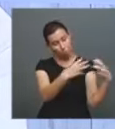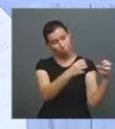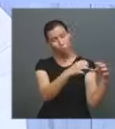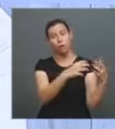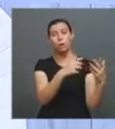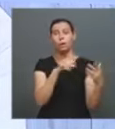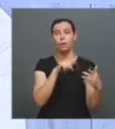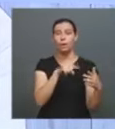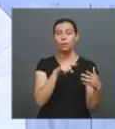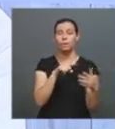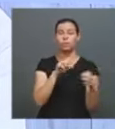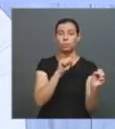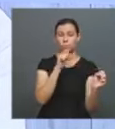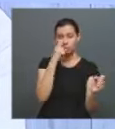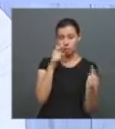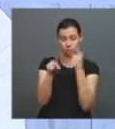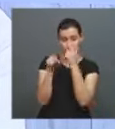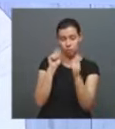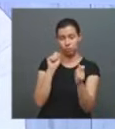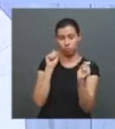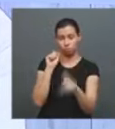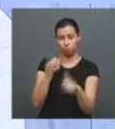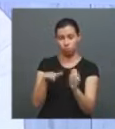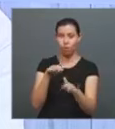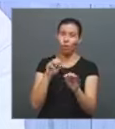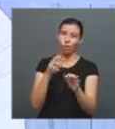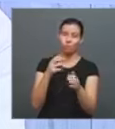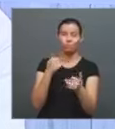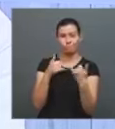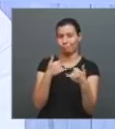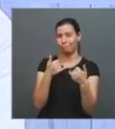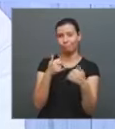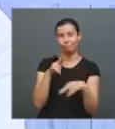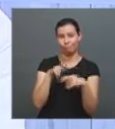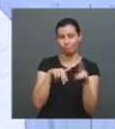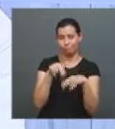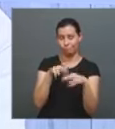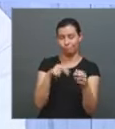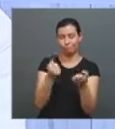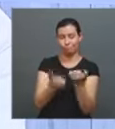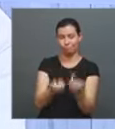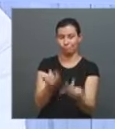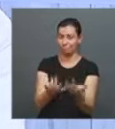Então, a tendência de todas as editoras, inclusive das universitárias, é isso.